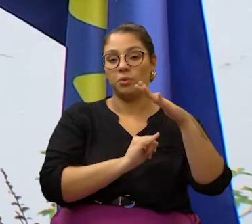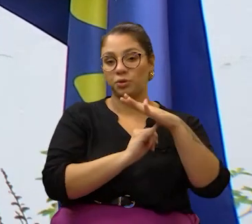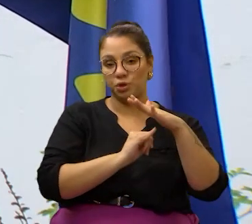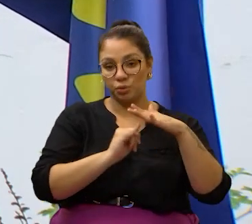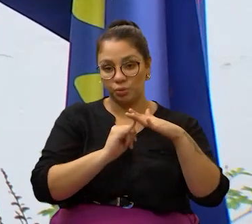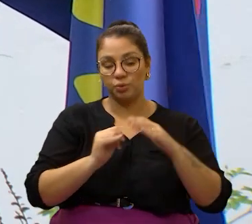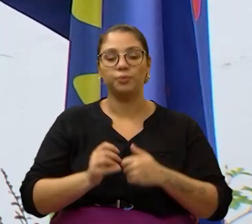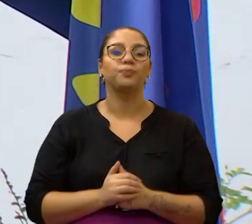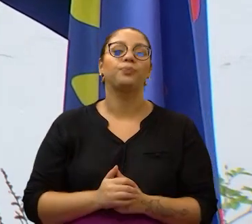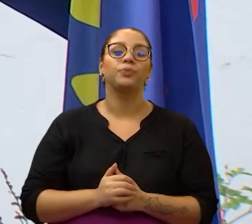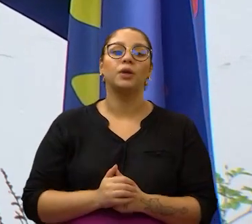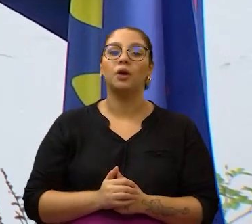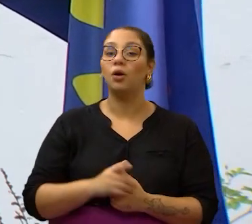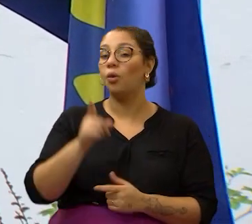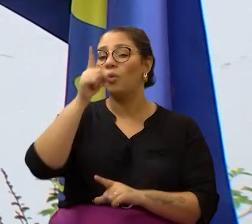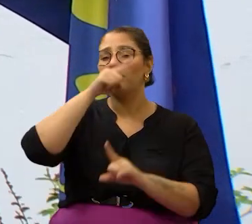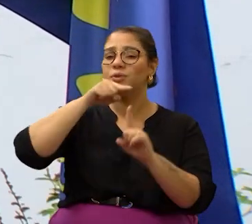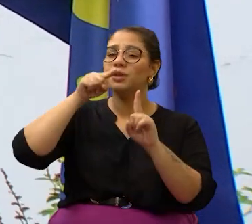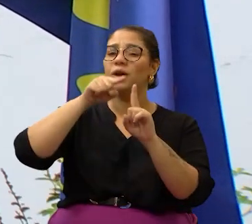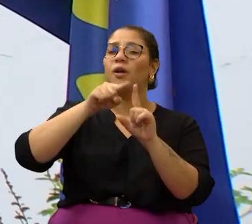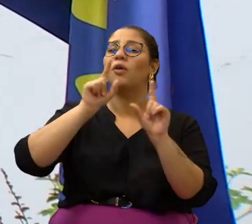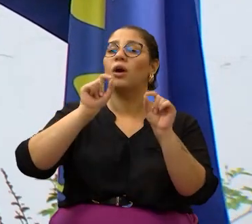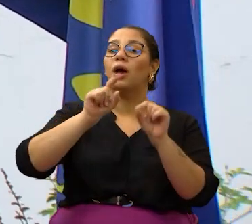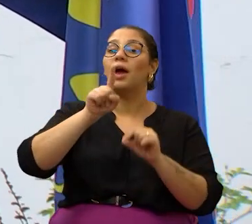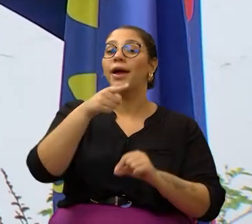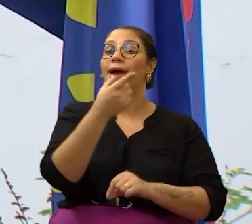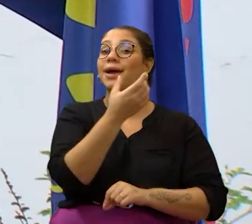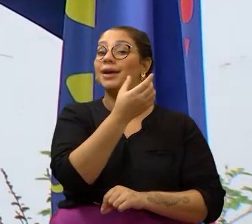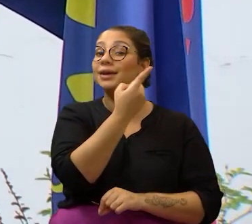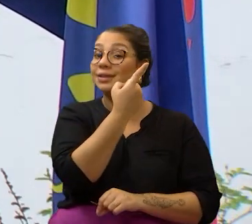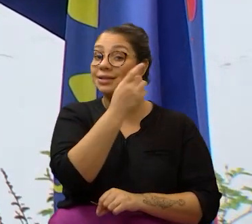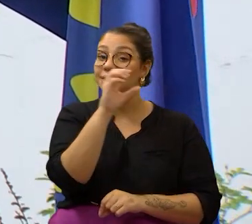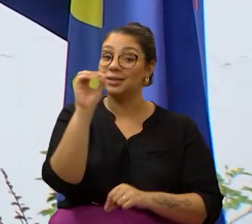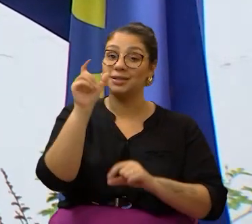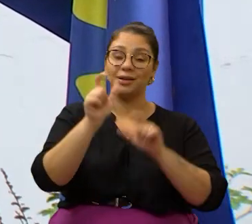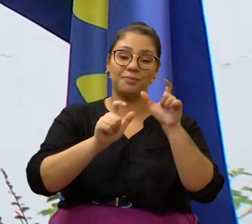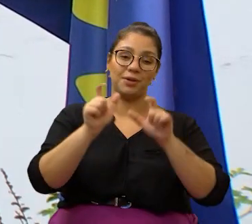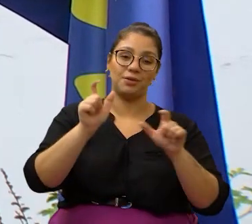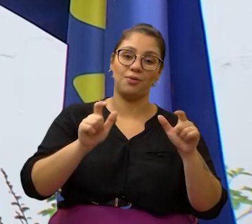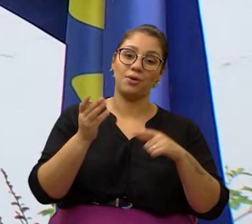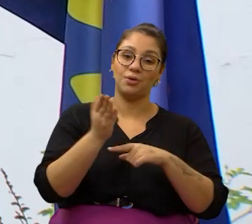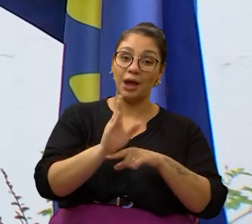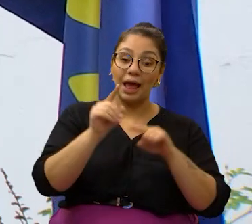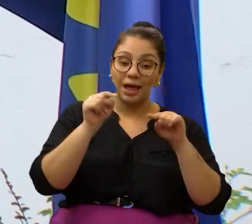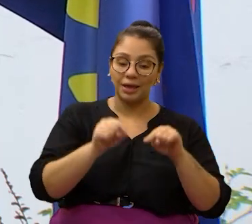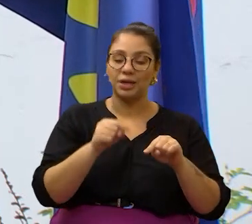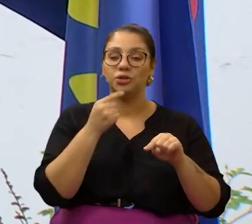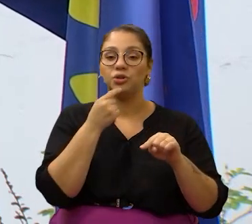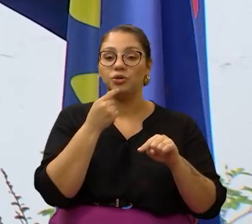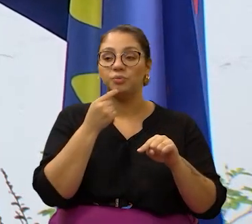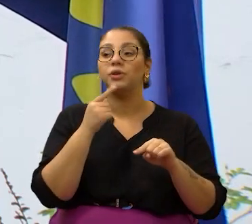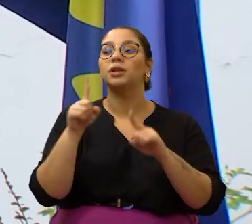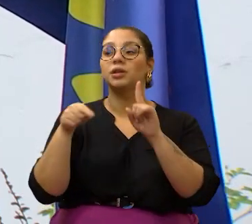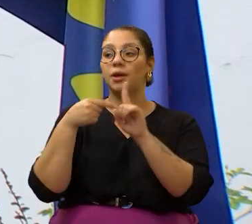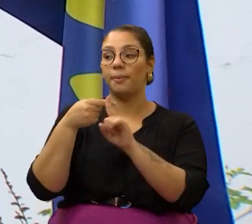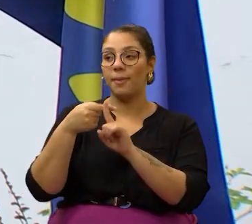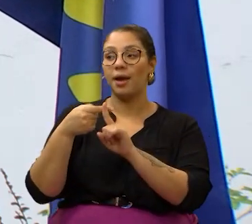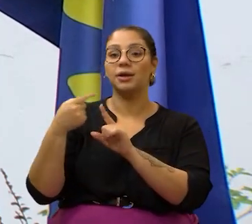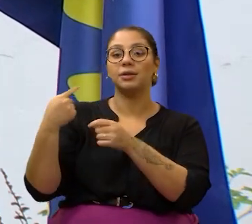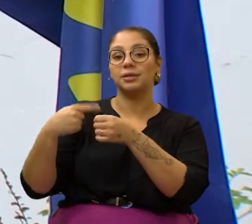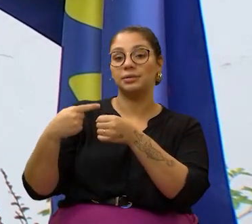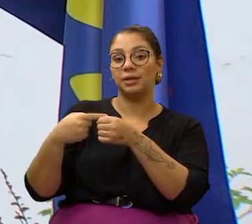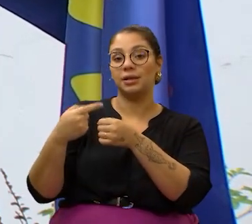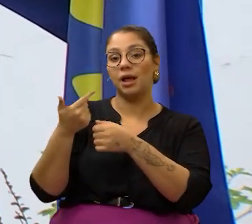A nossa meta é atingir 100 pessoas, tanto de Campinas quanto das cidades vizinhas,